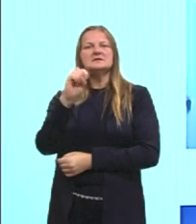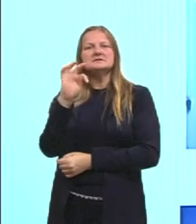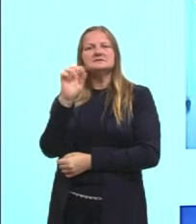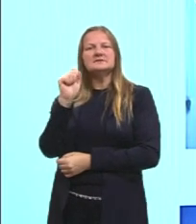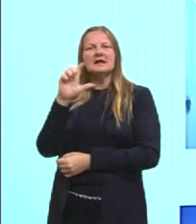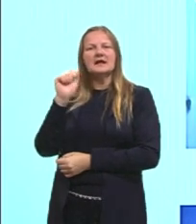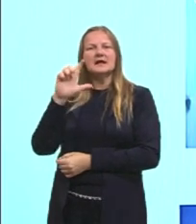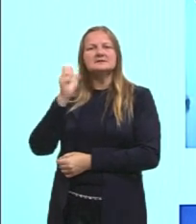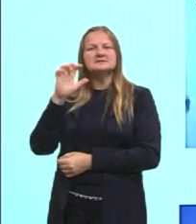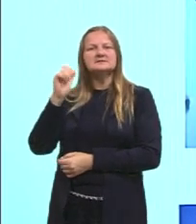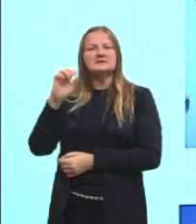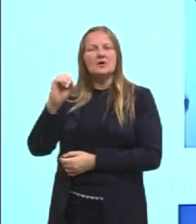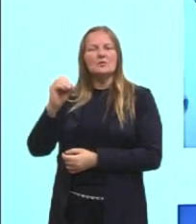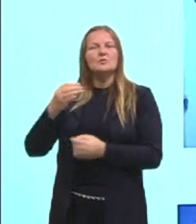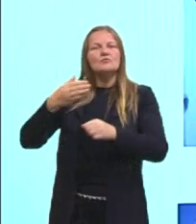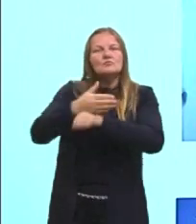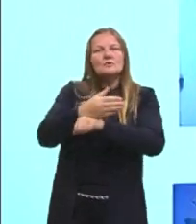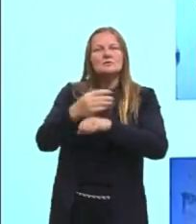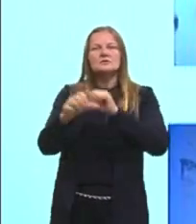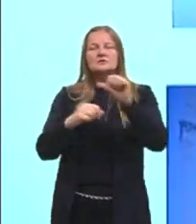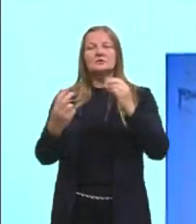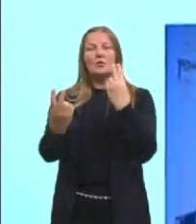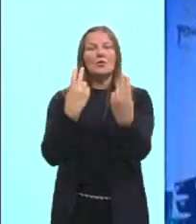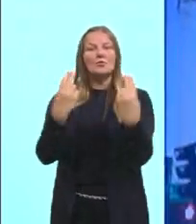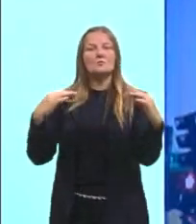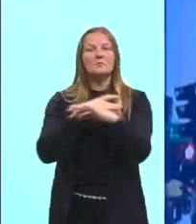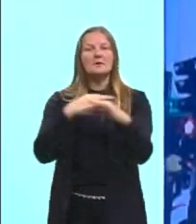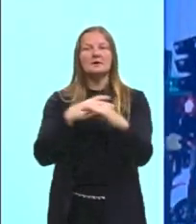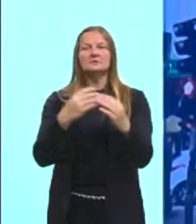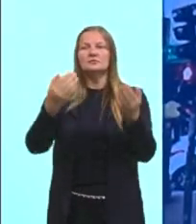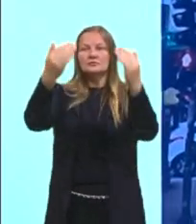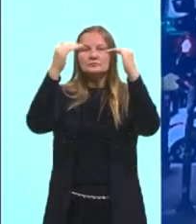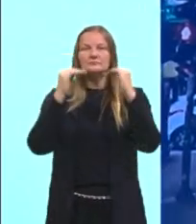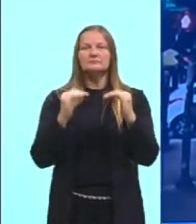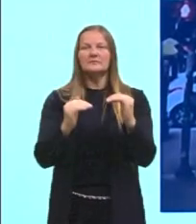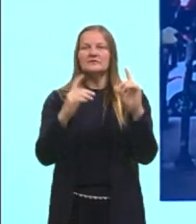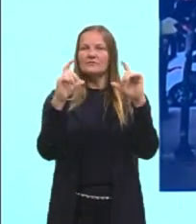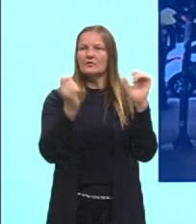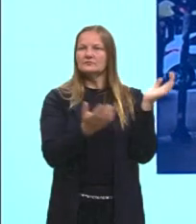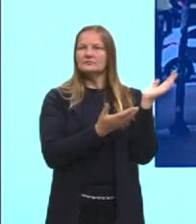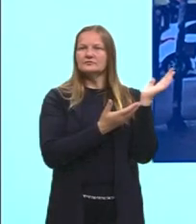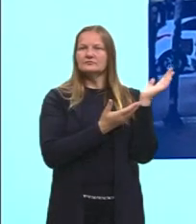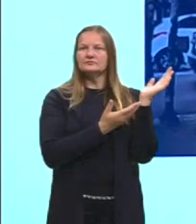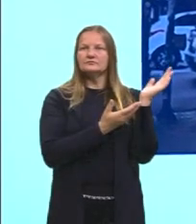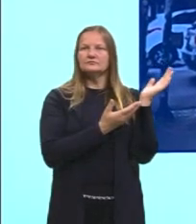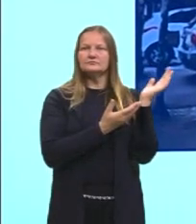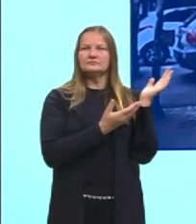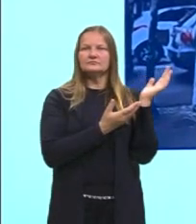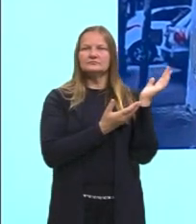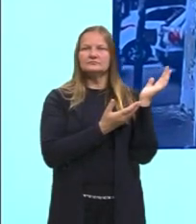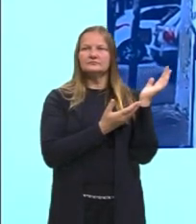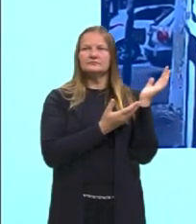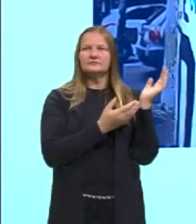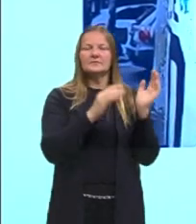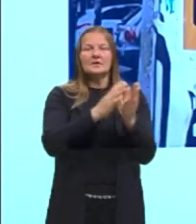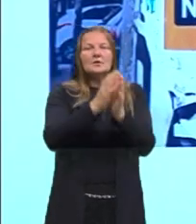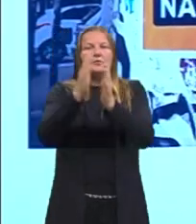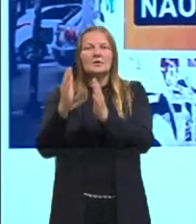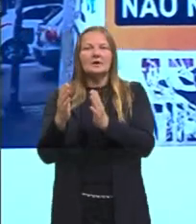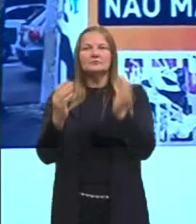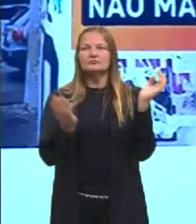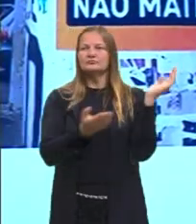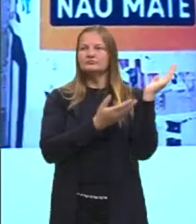ela tem a intervenção urbana, aqui embaixo com o cartaz Lambi, nós podemos ver aqui ao lado também